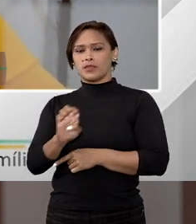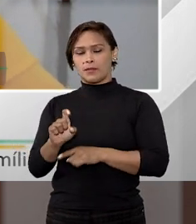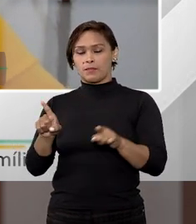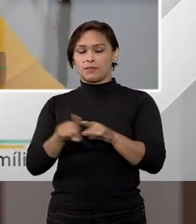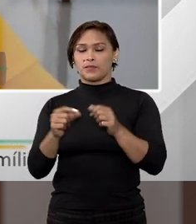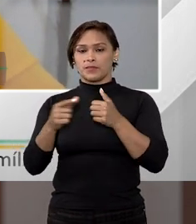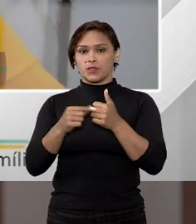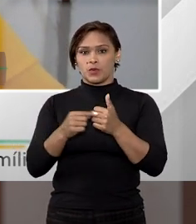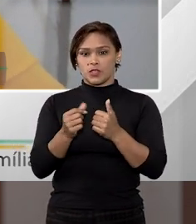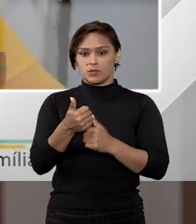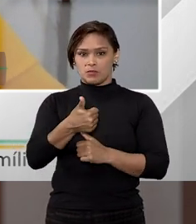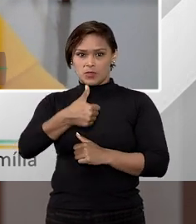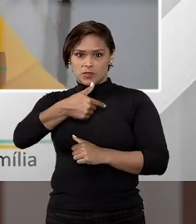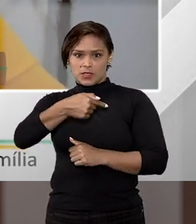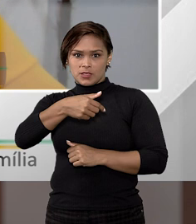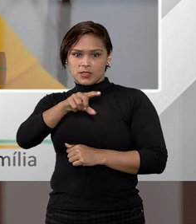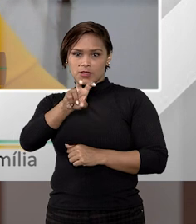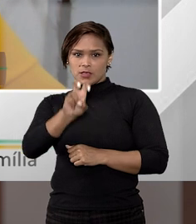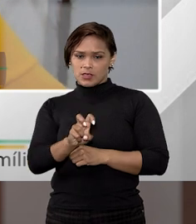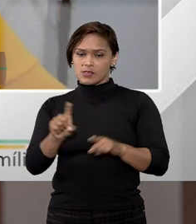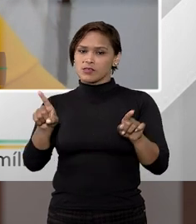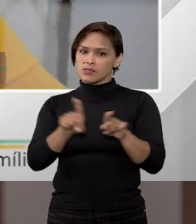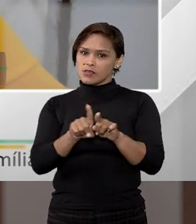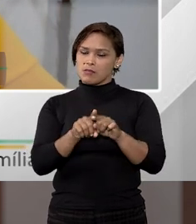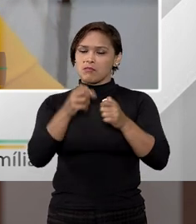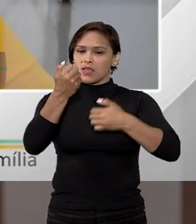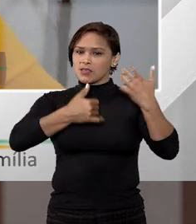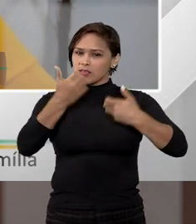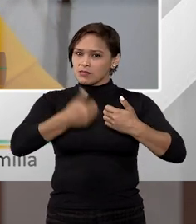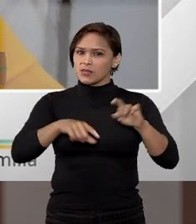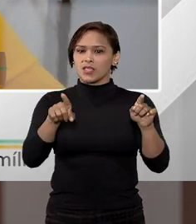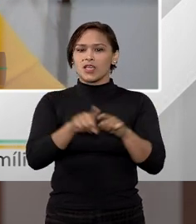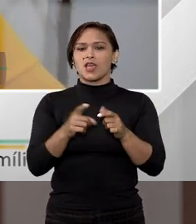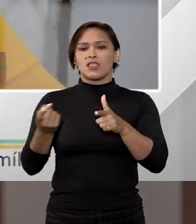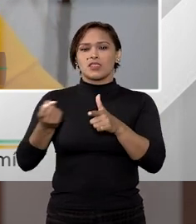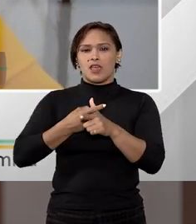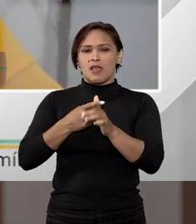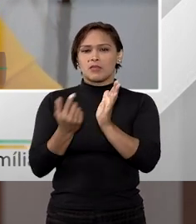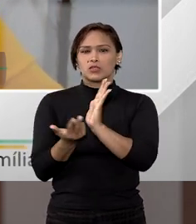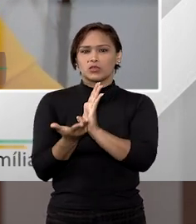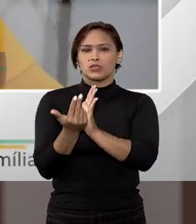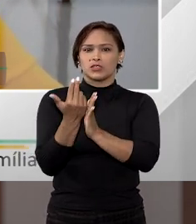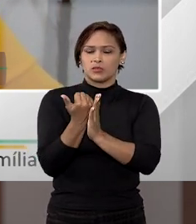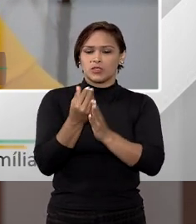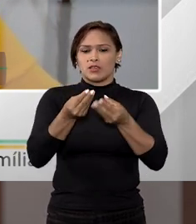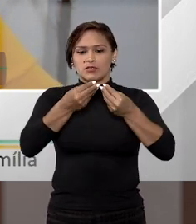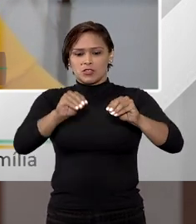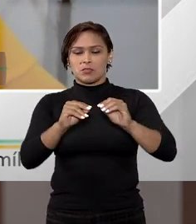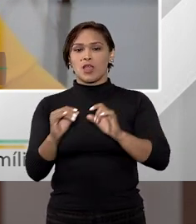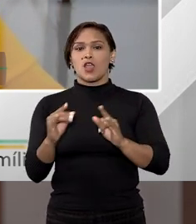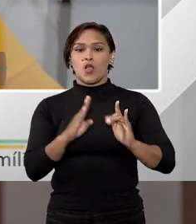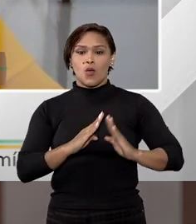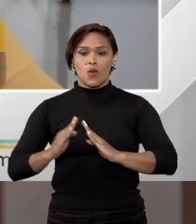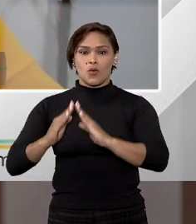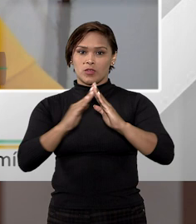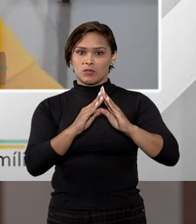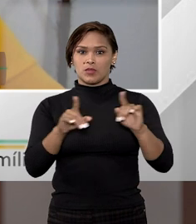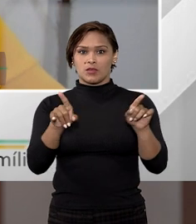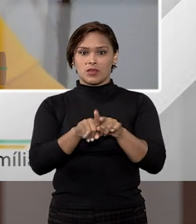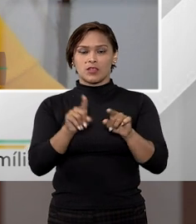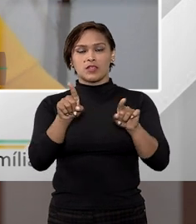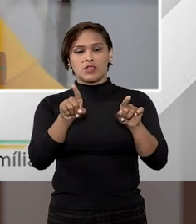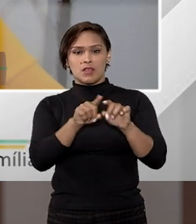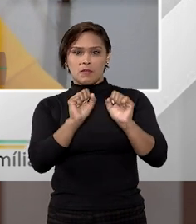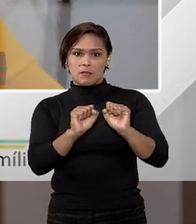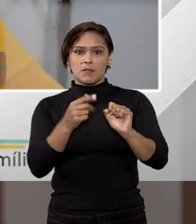forma, o artigo 1715 do Código Civil também nos trata sobre isso, débitos tributários e despesas condominiais. Além